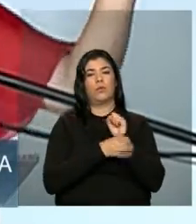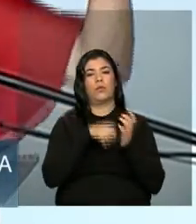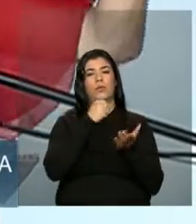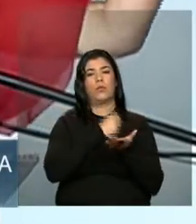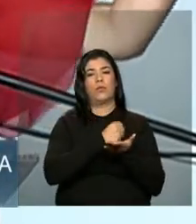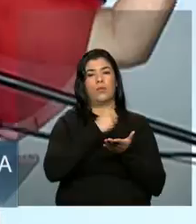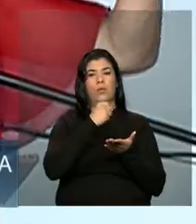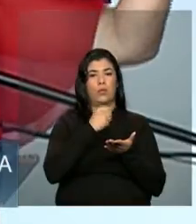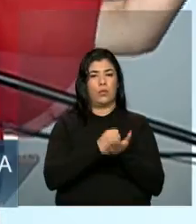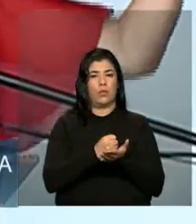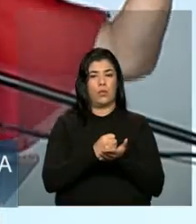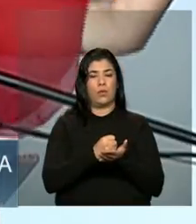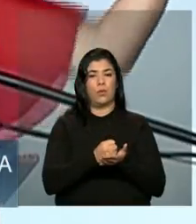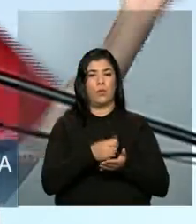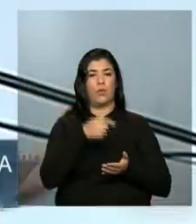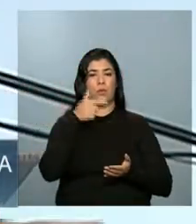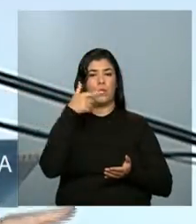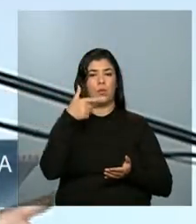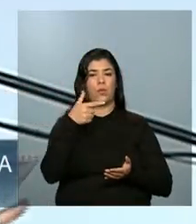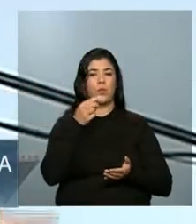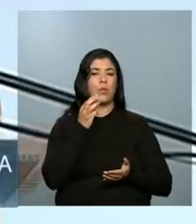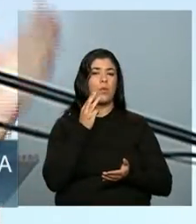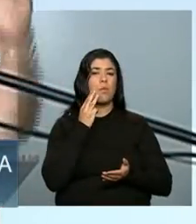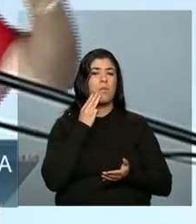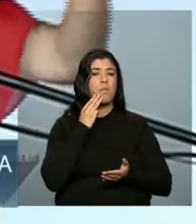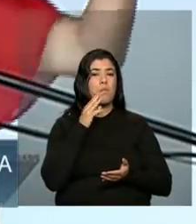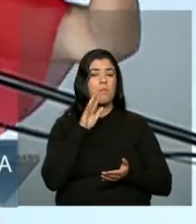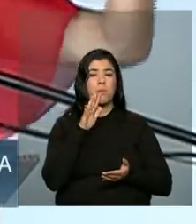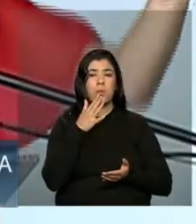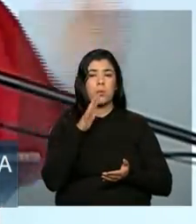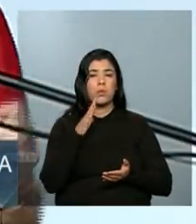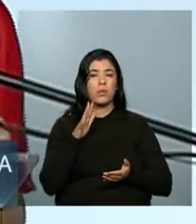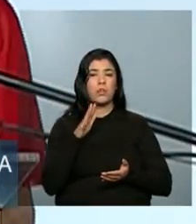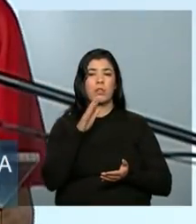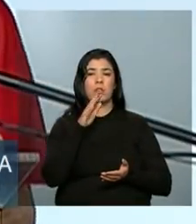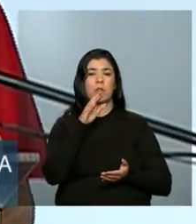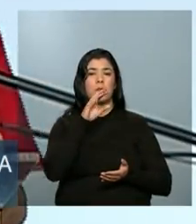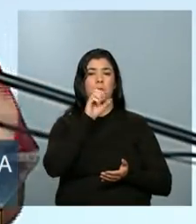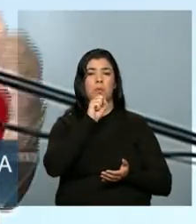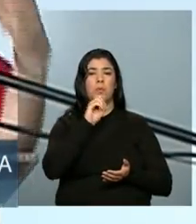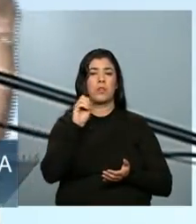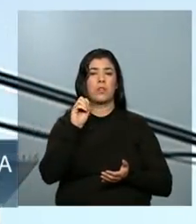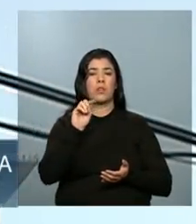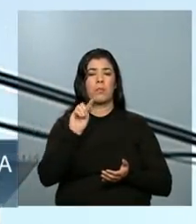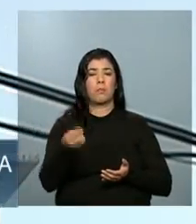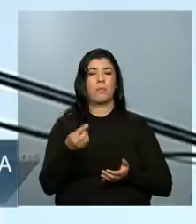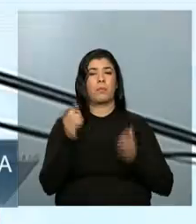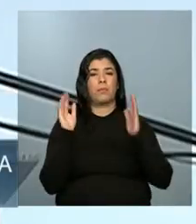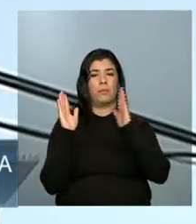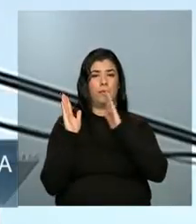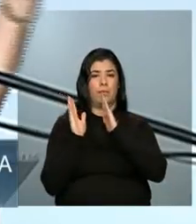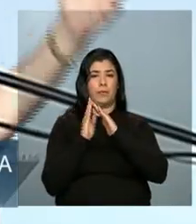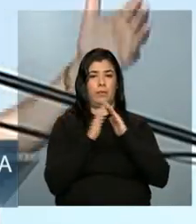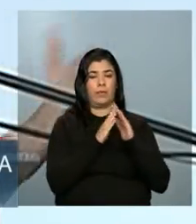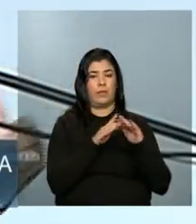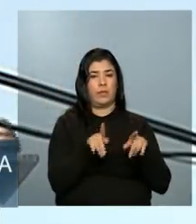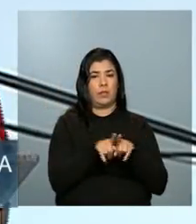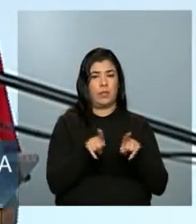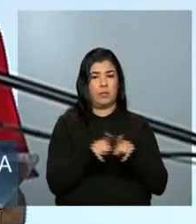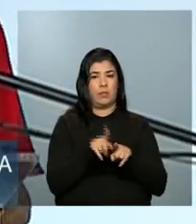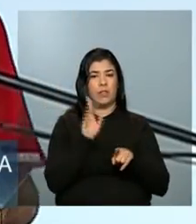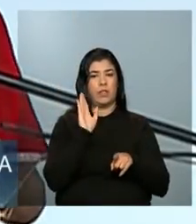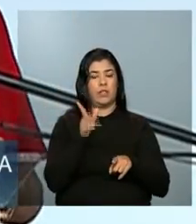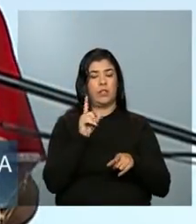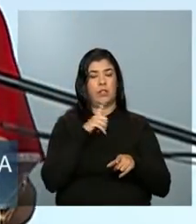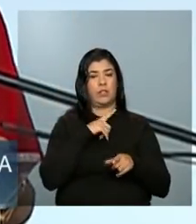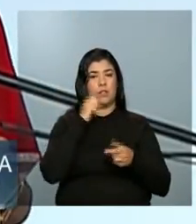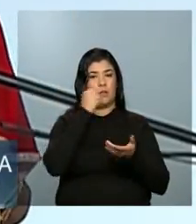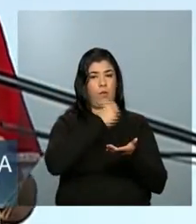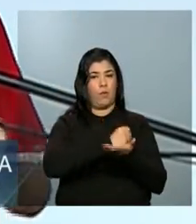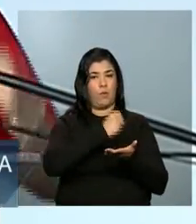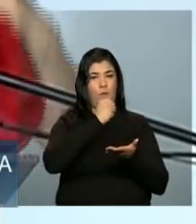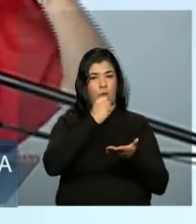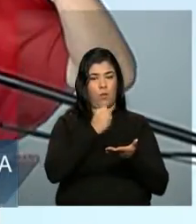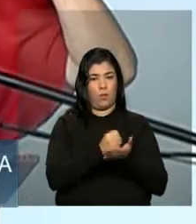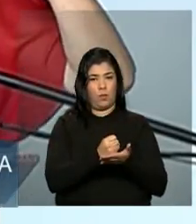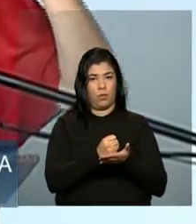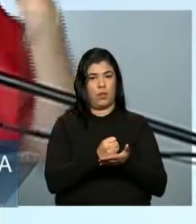mais